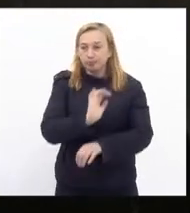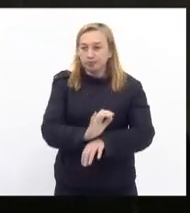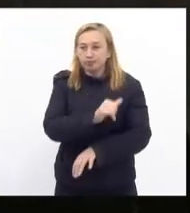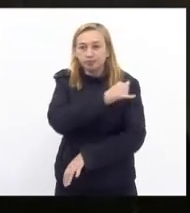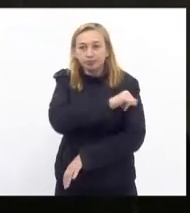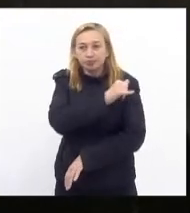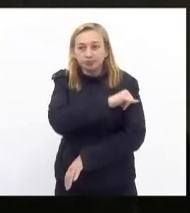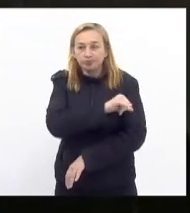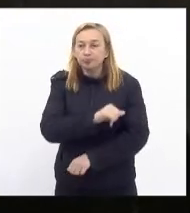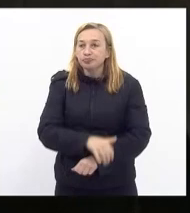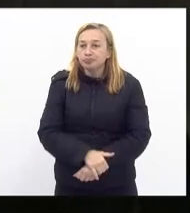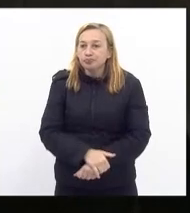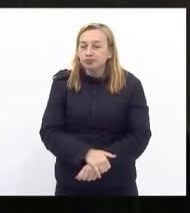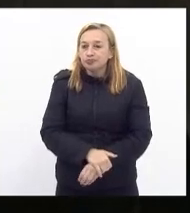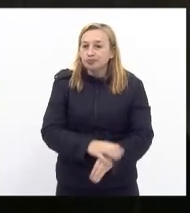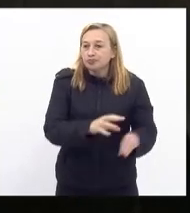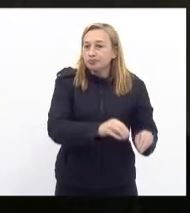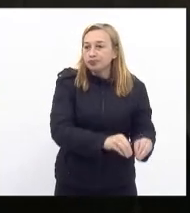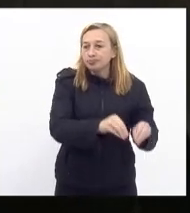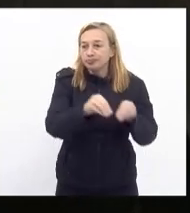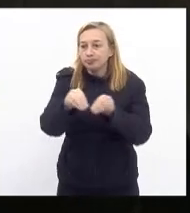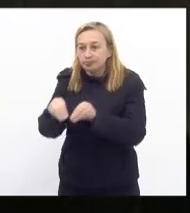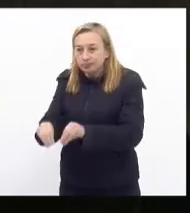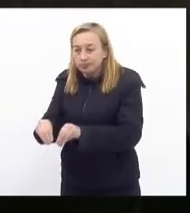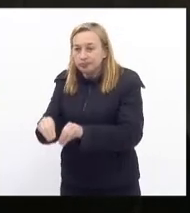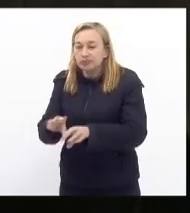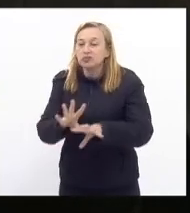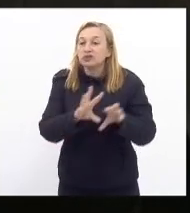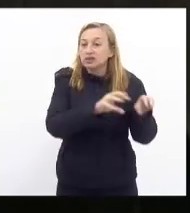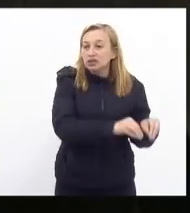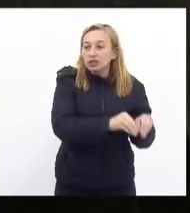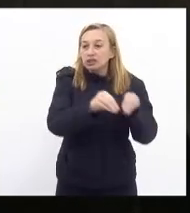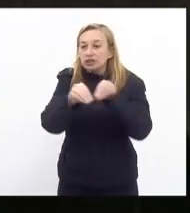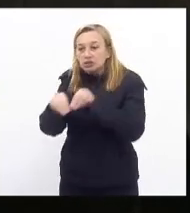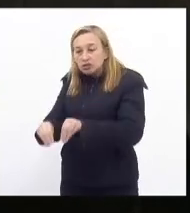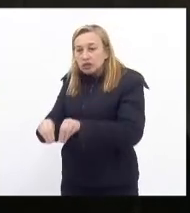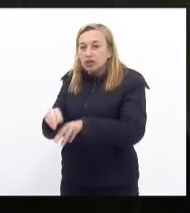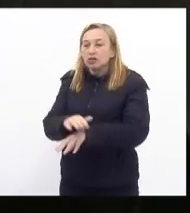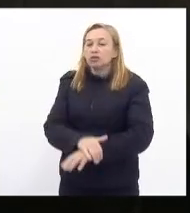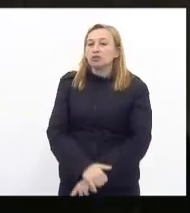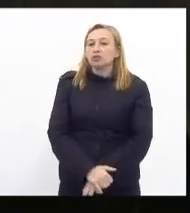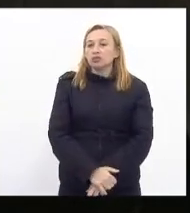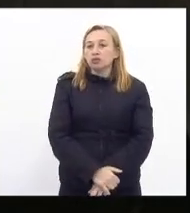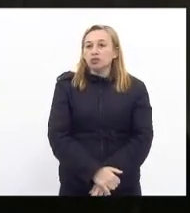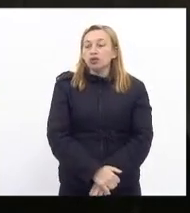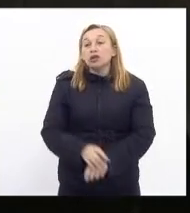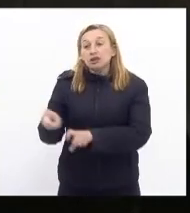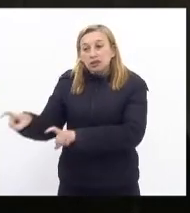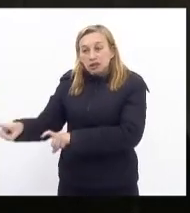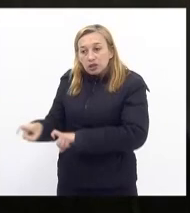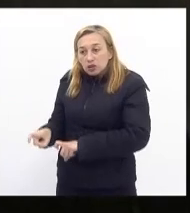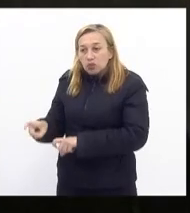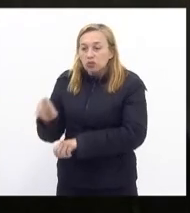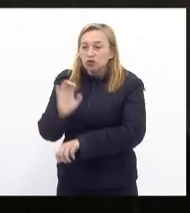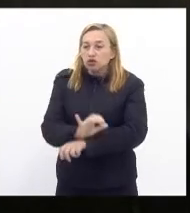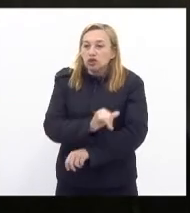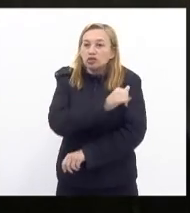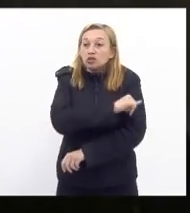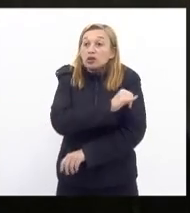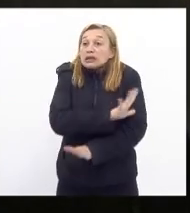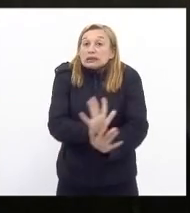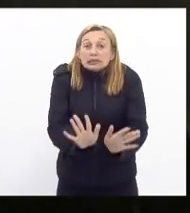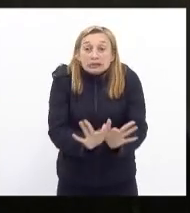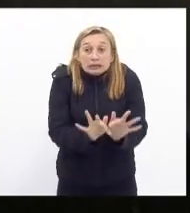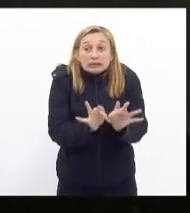Rio de Janeiro estão sendo transferidos estão sendo transferidos para o interior do estado simplesmente